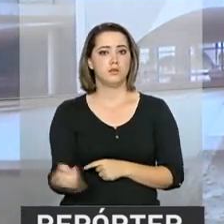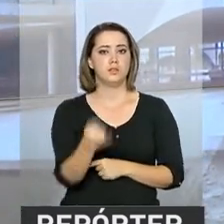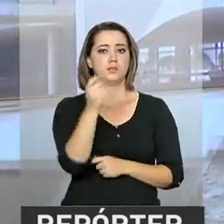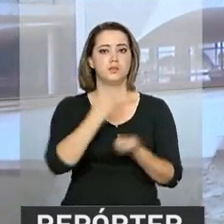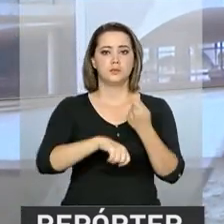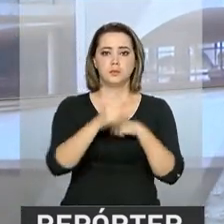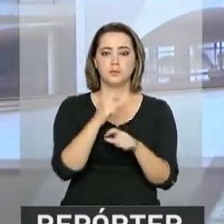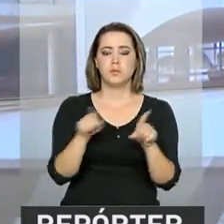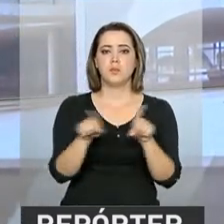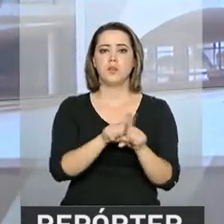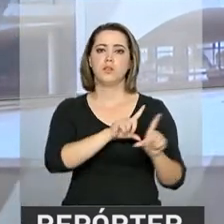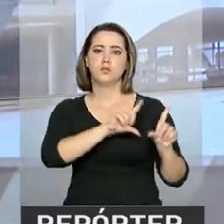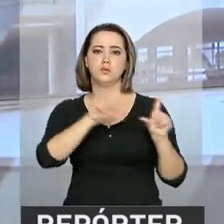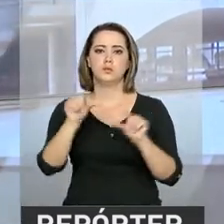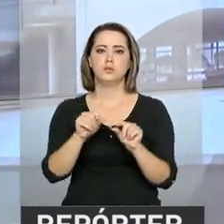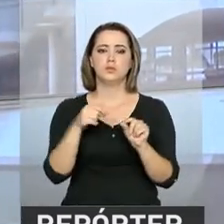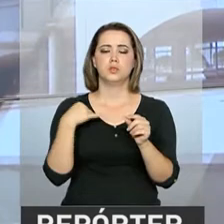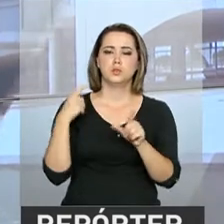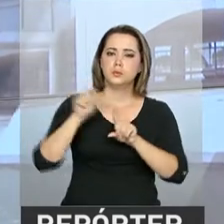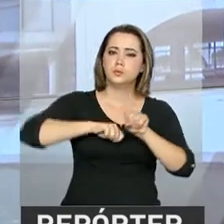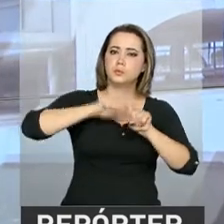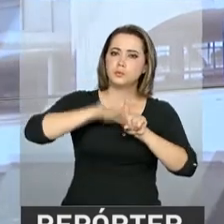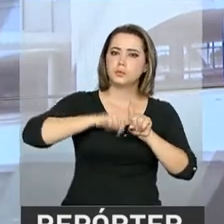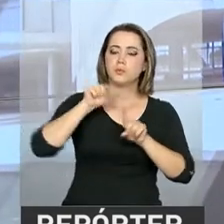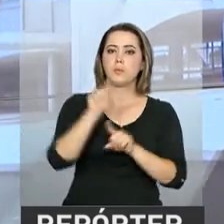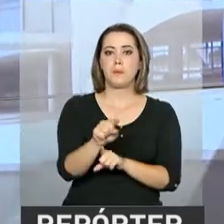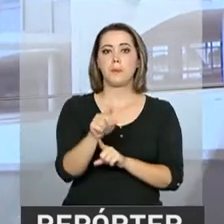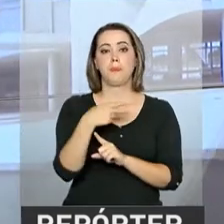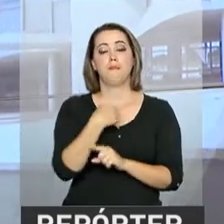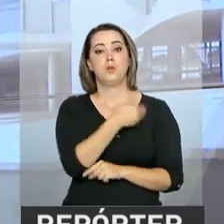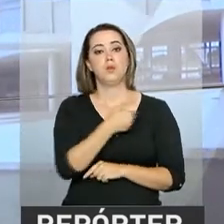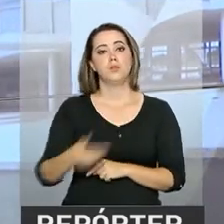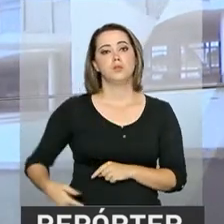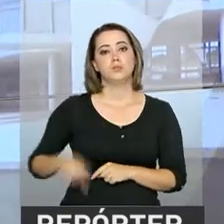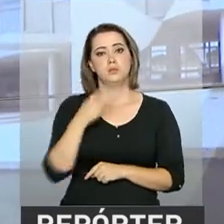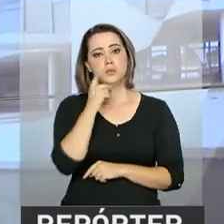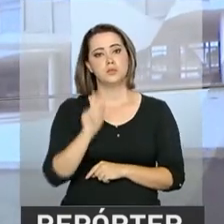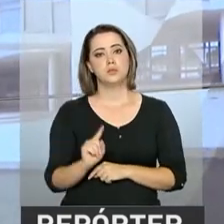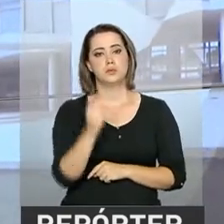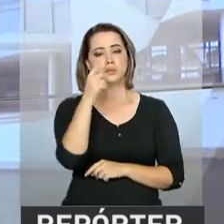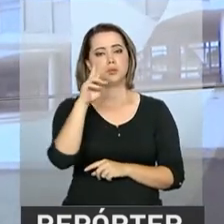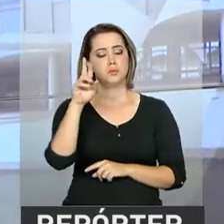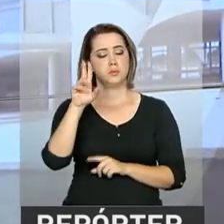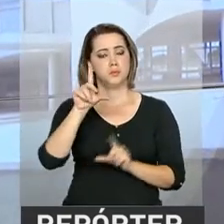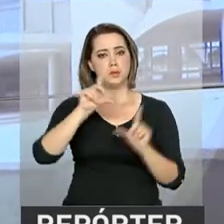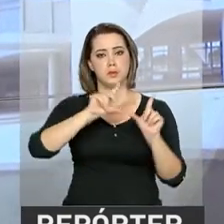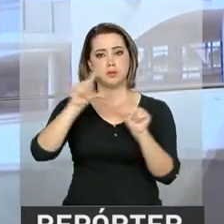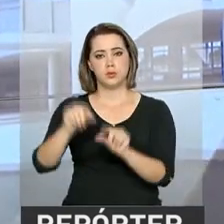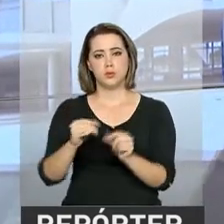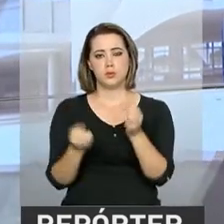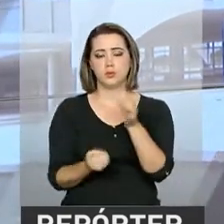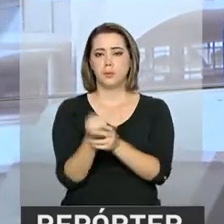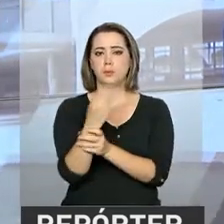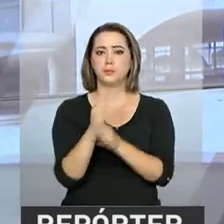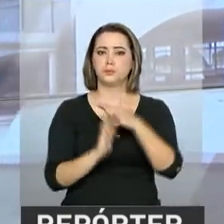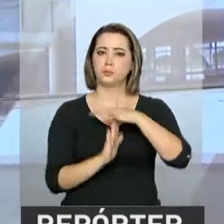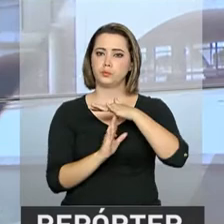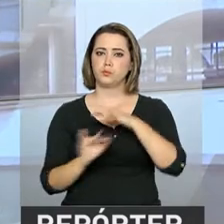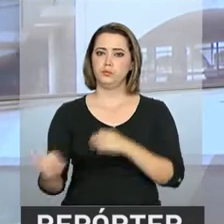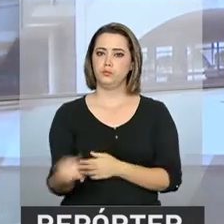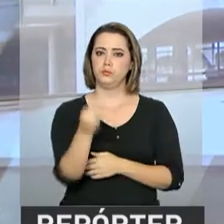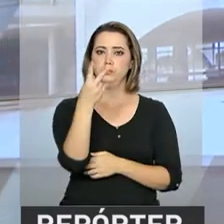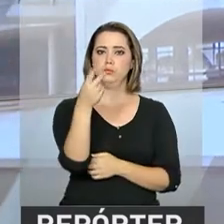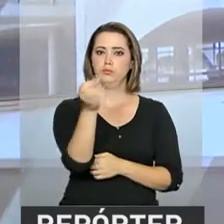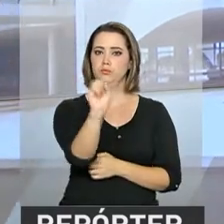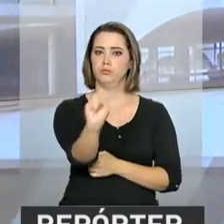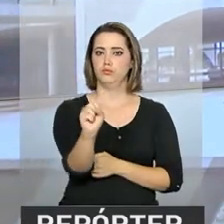juros da economia, que vem caindo nos últimos meses. Segundo o governo, essa é a primeira redução desde a criação do teto de juros em